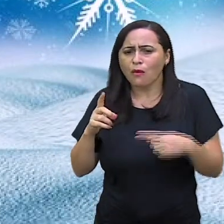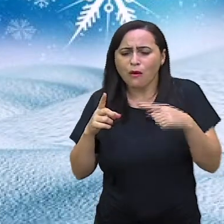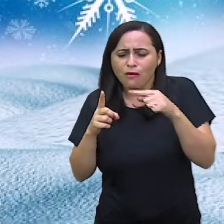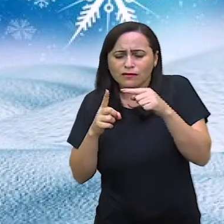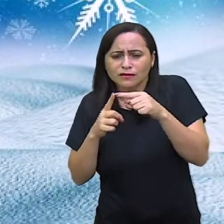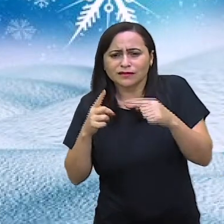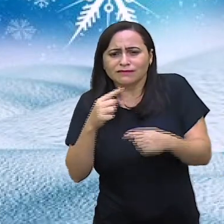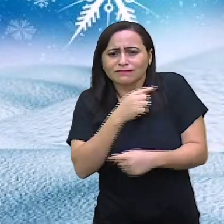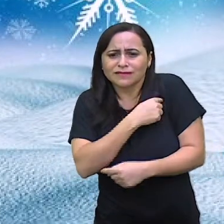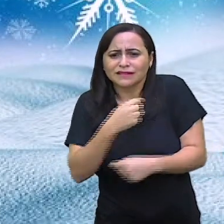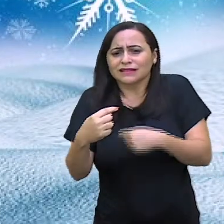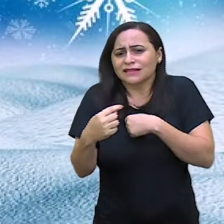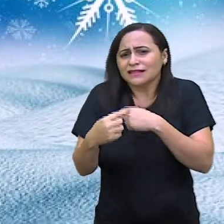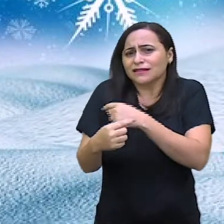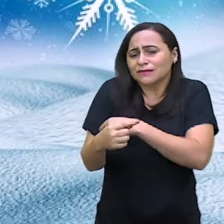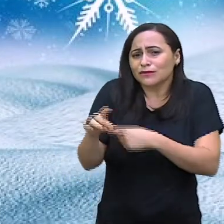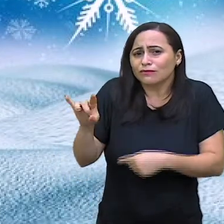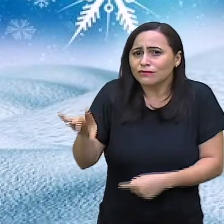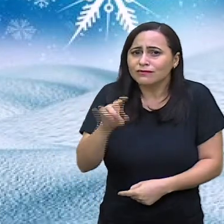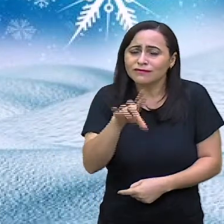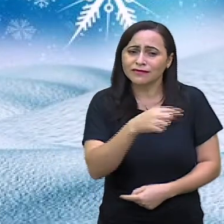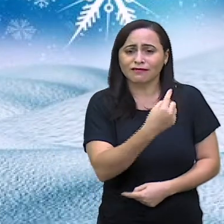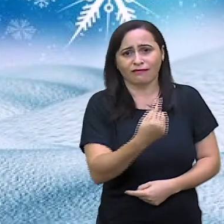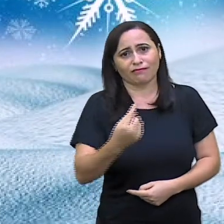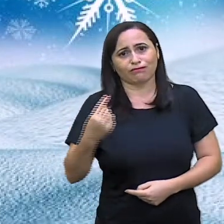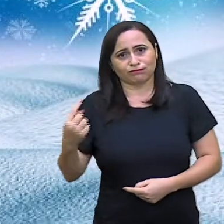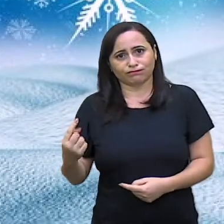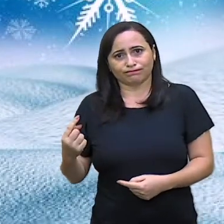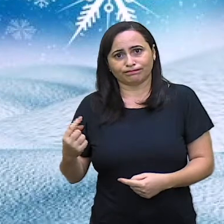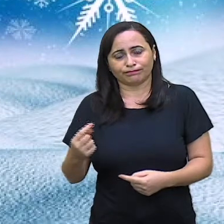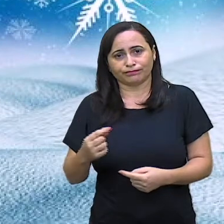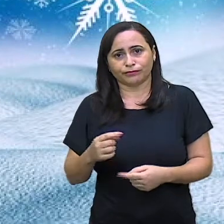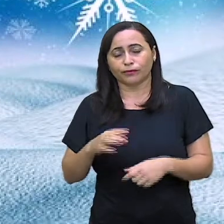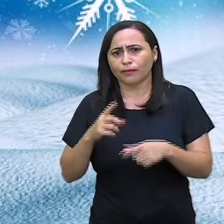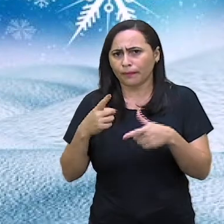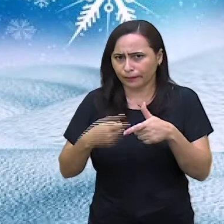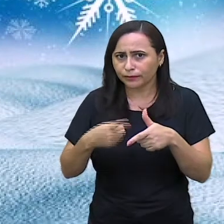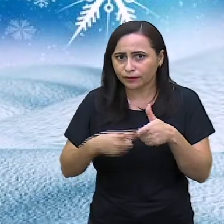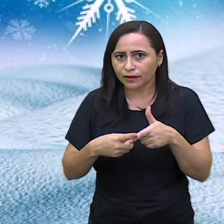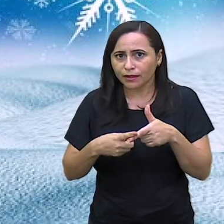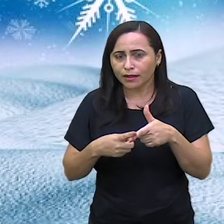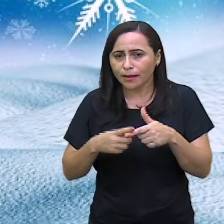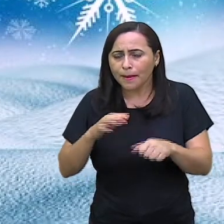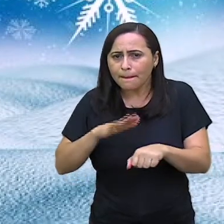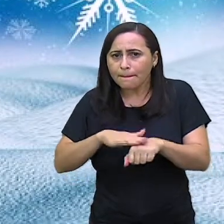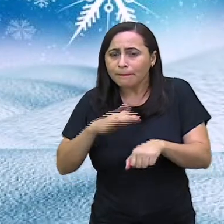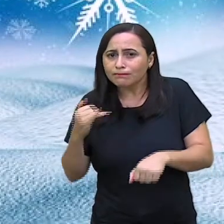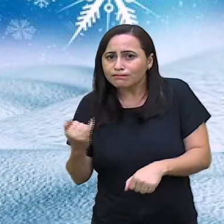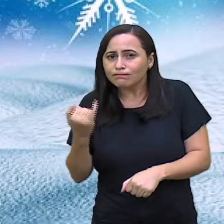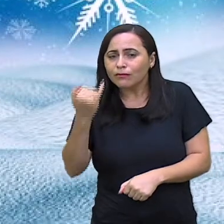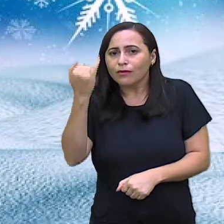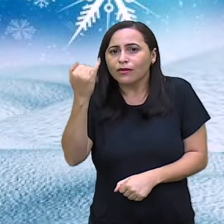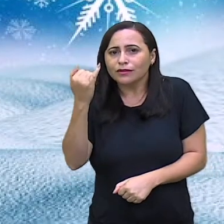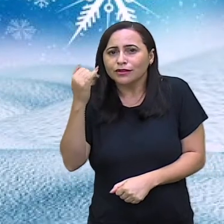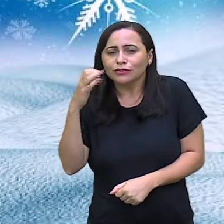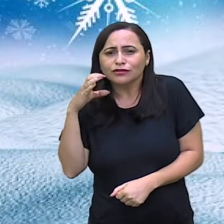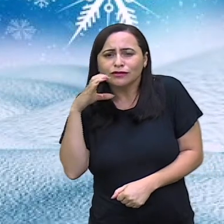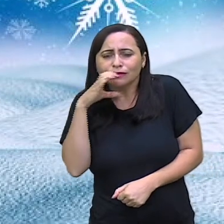poderia causar. Já que o mais importante era o calor do outro.